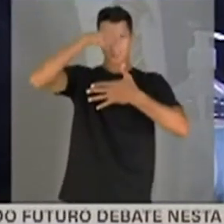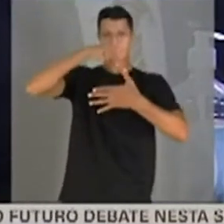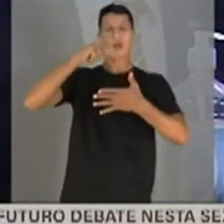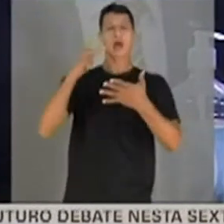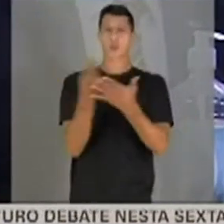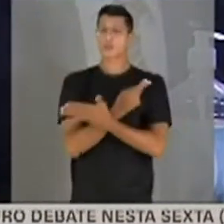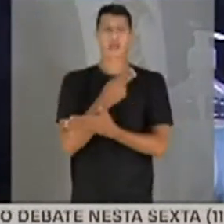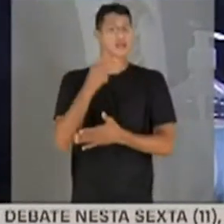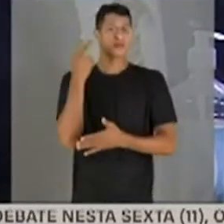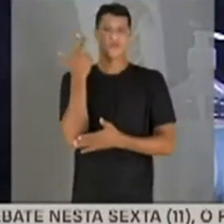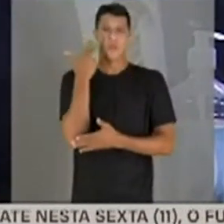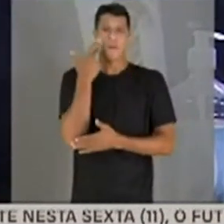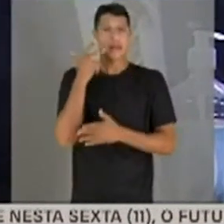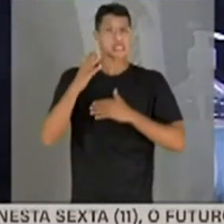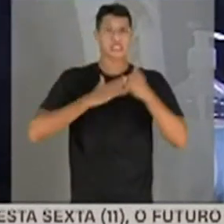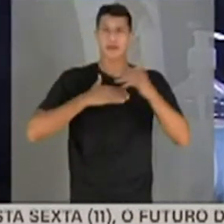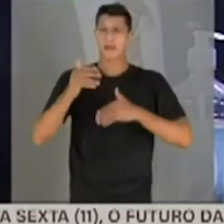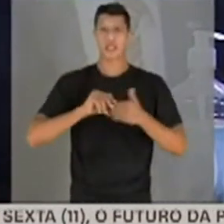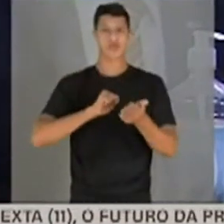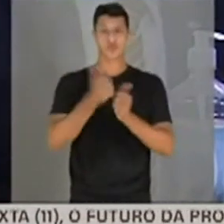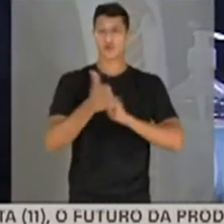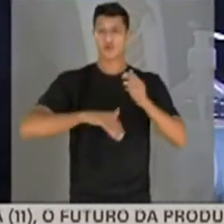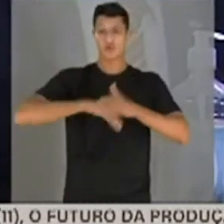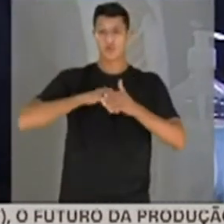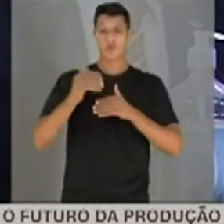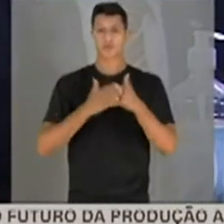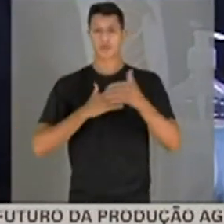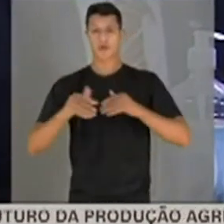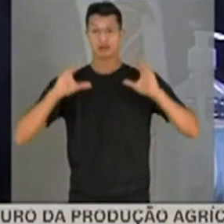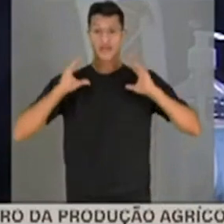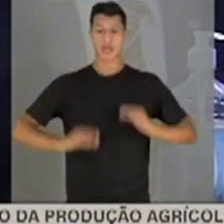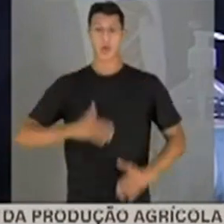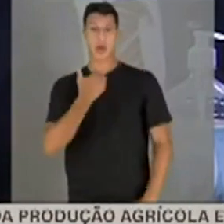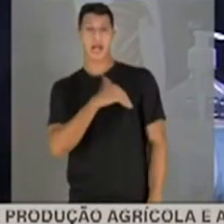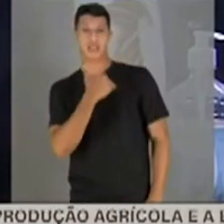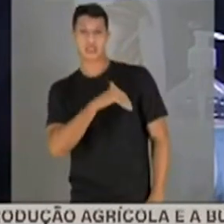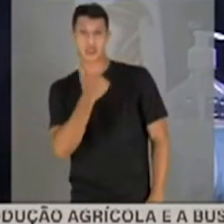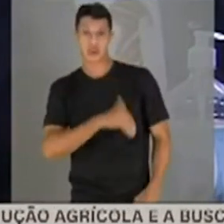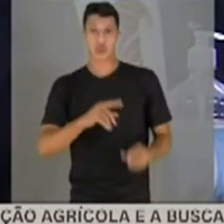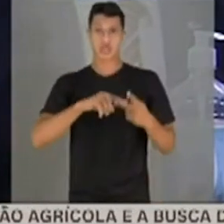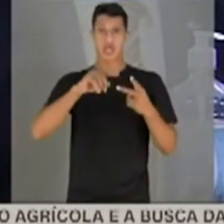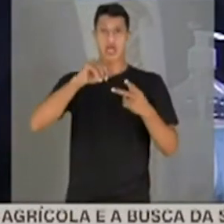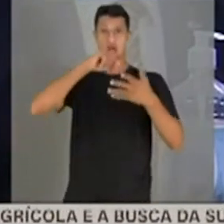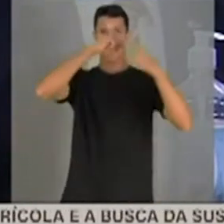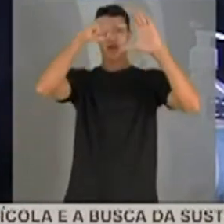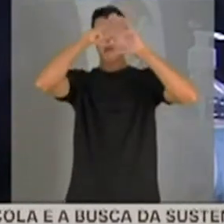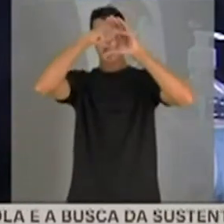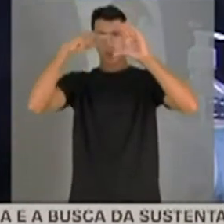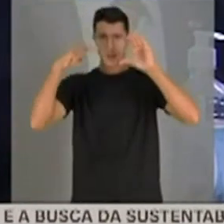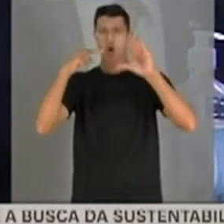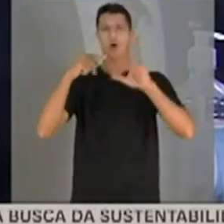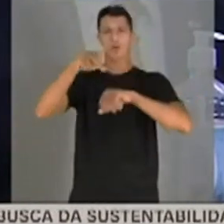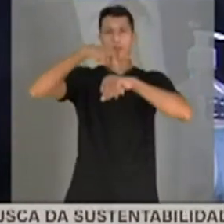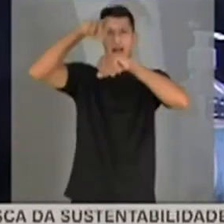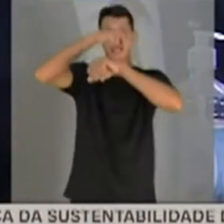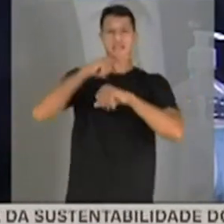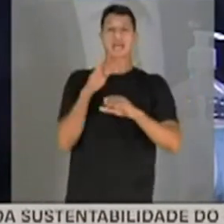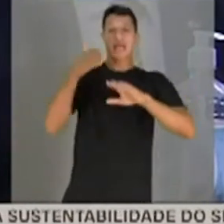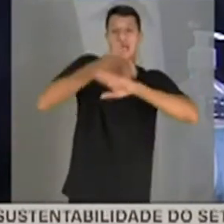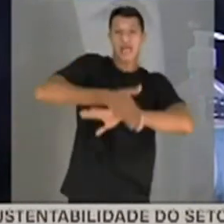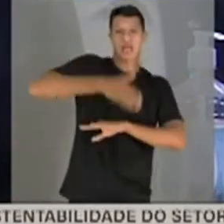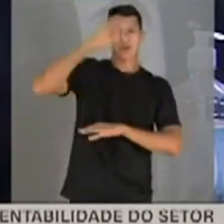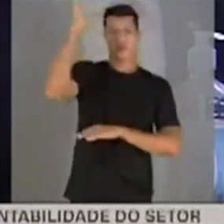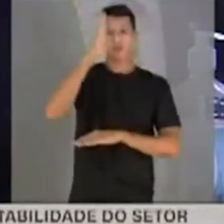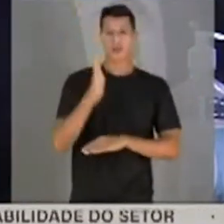normalmente independente de futebol. Qualquer cidadão da Argentina, do Equador e dos países da Copa América entra no